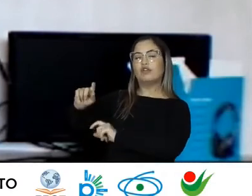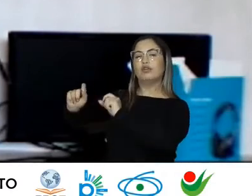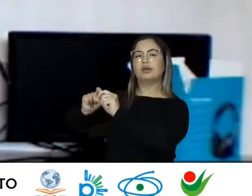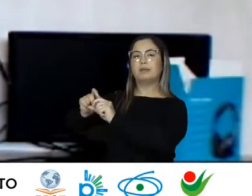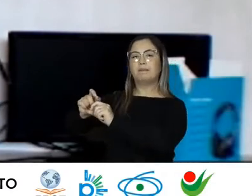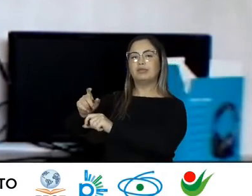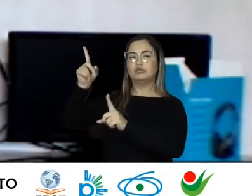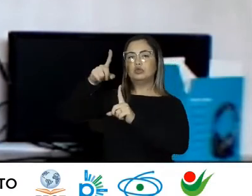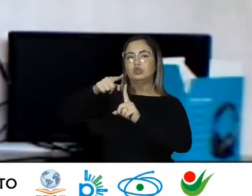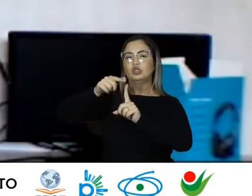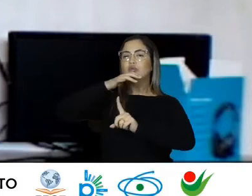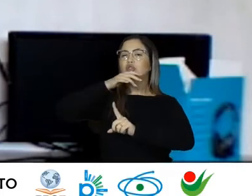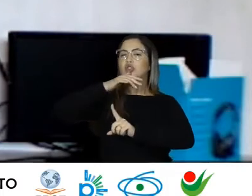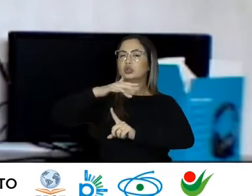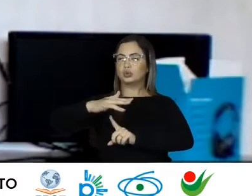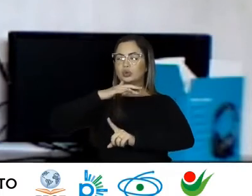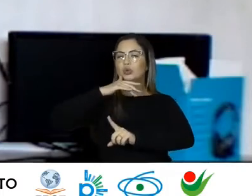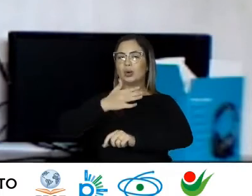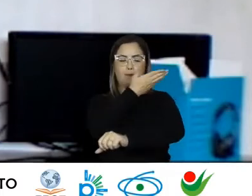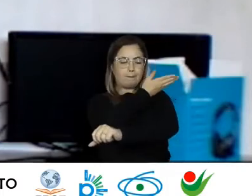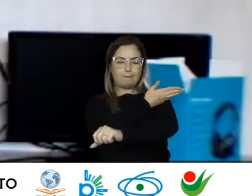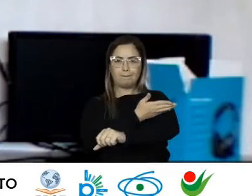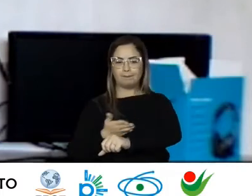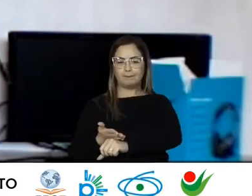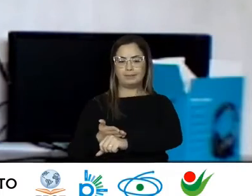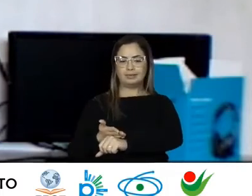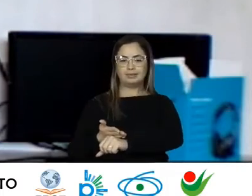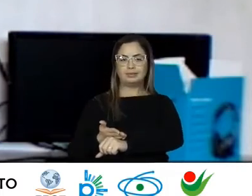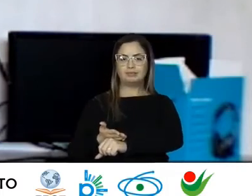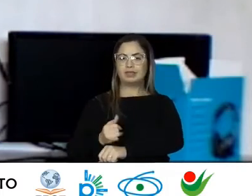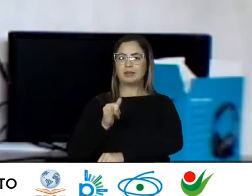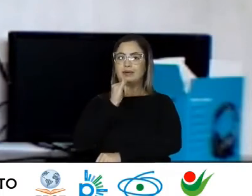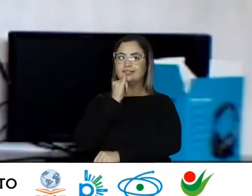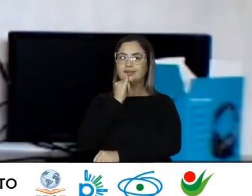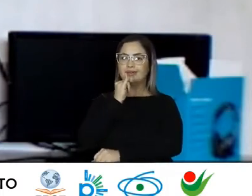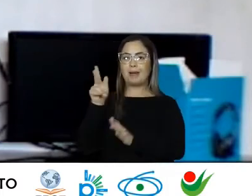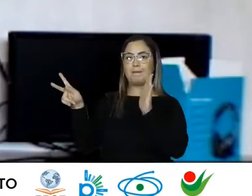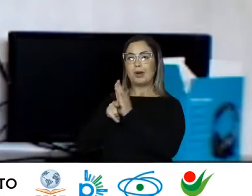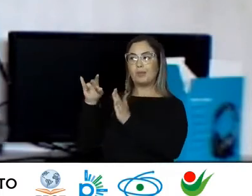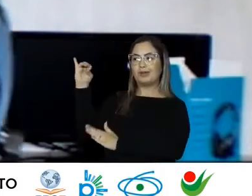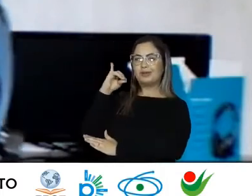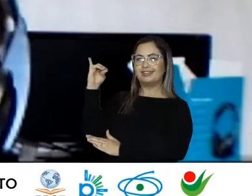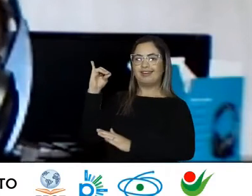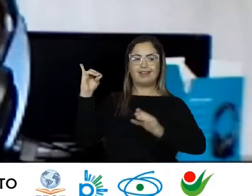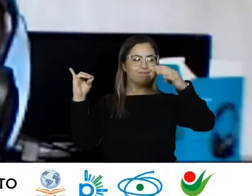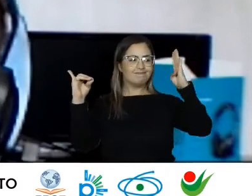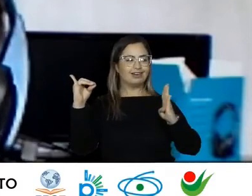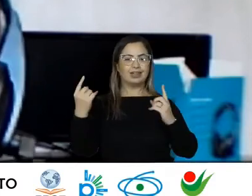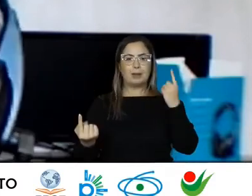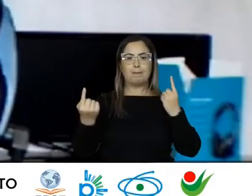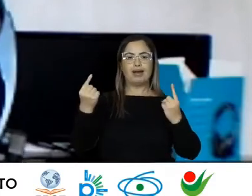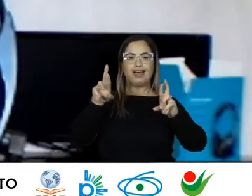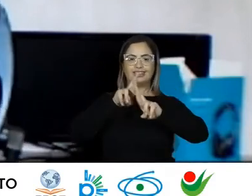delas Não é A branquitude Do italiano Italiano Na cidade Que lá é uma E delas Que